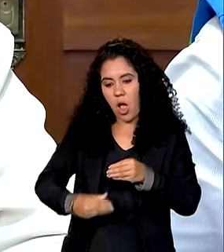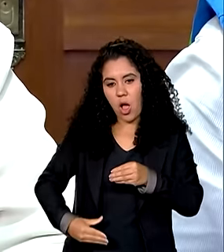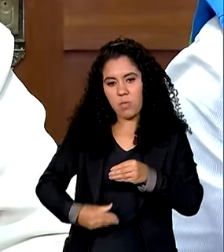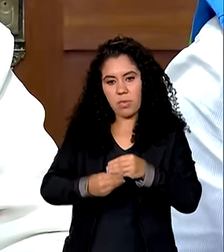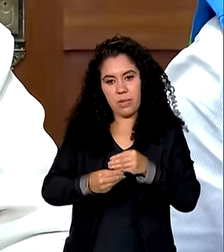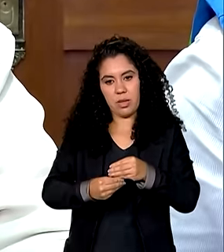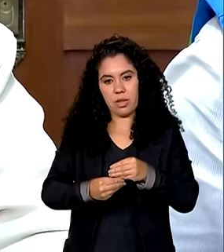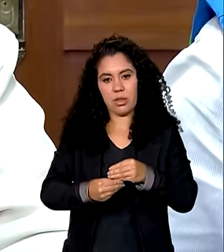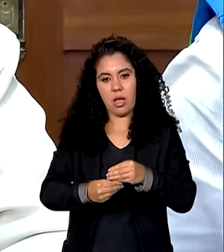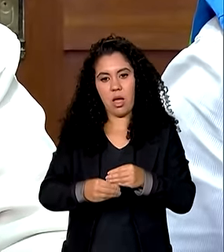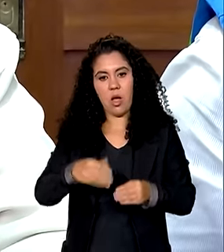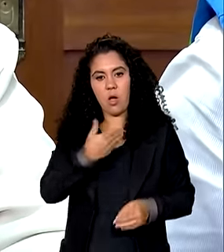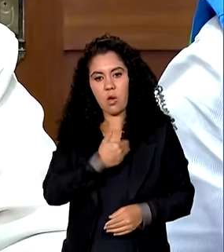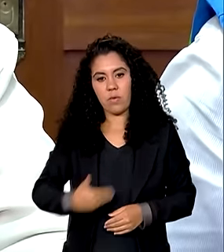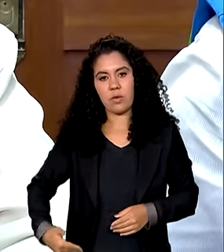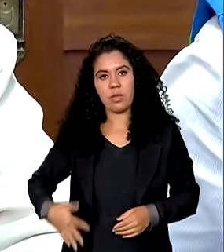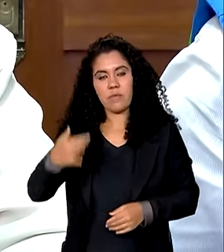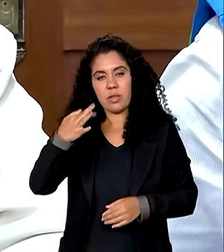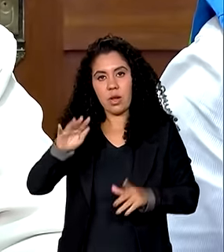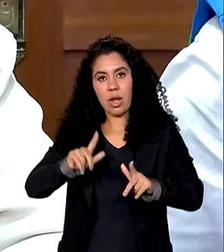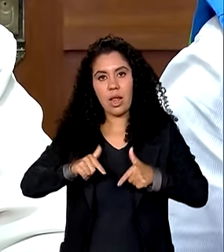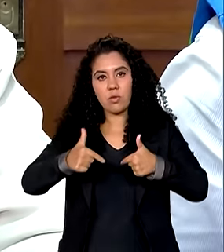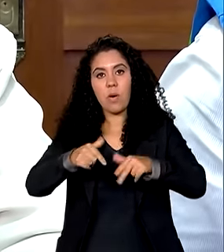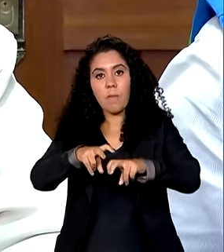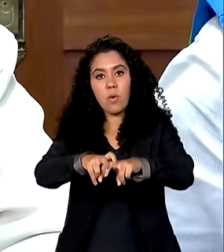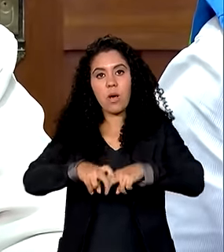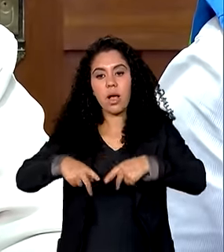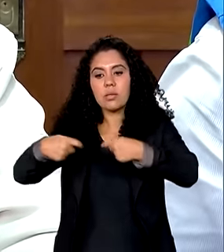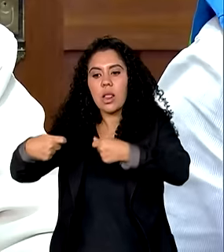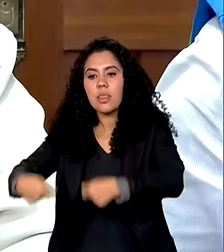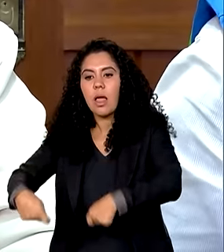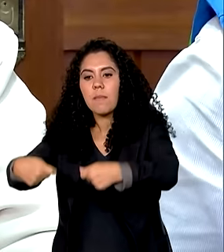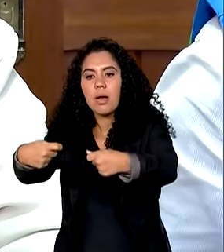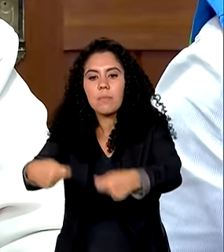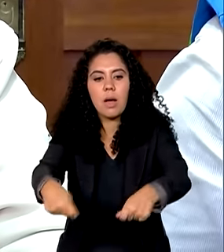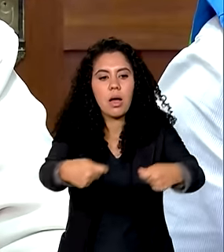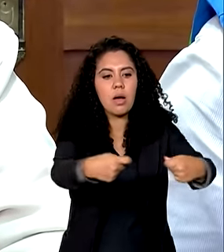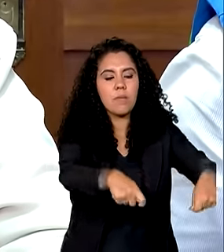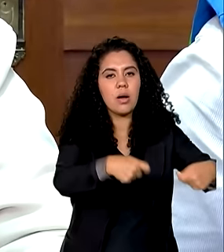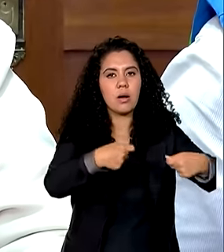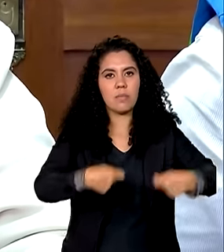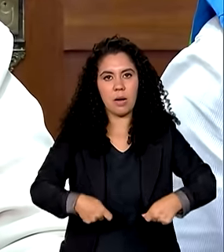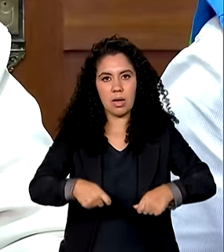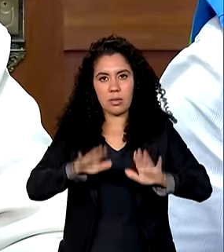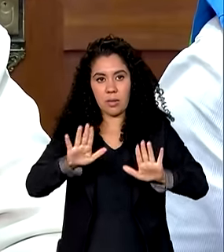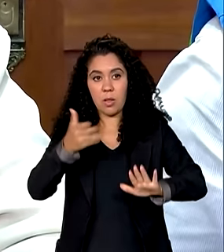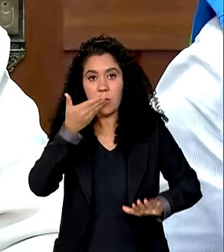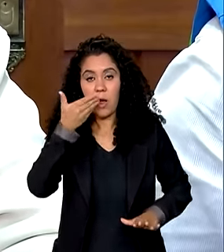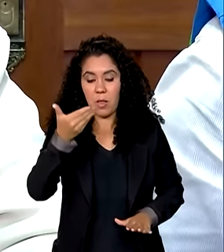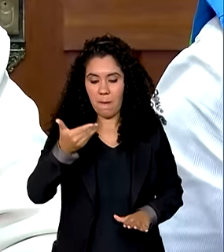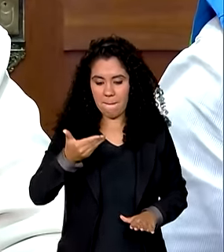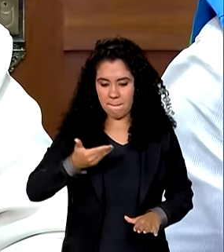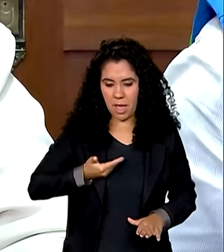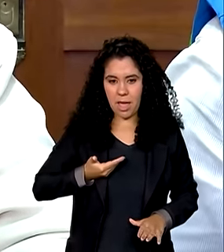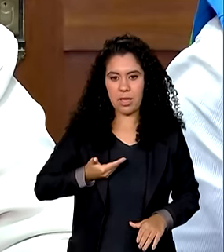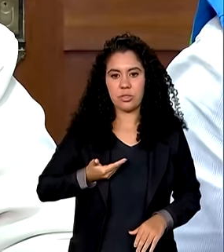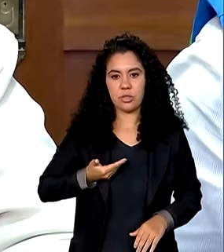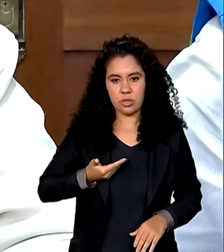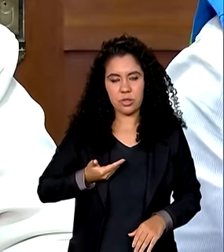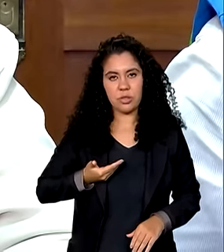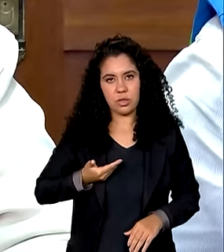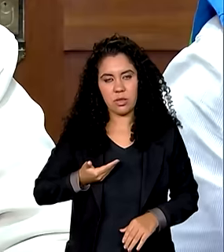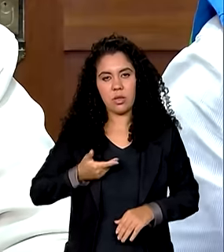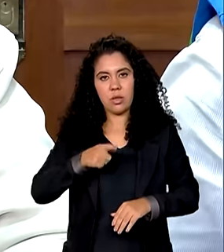governo federal ele atua por demanda quer dizer nós quando nos é solicitada pela